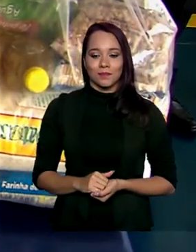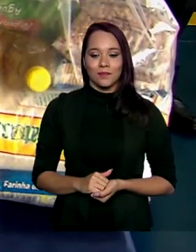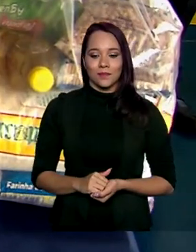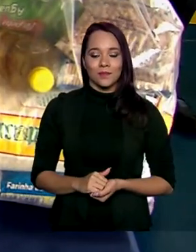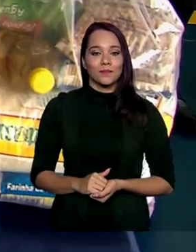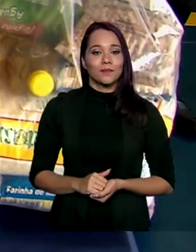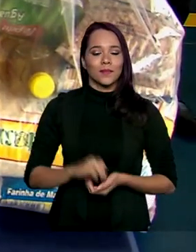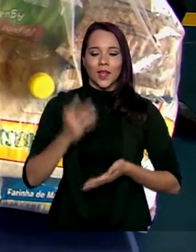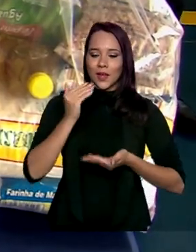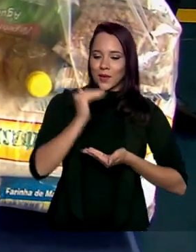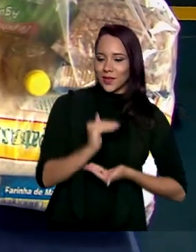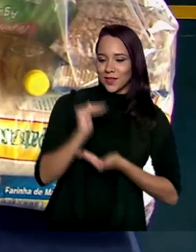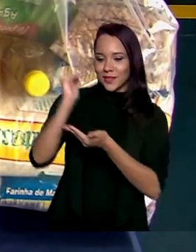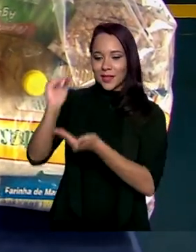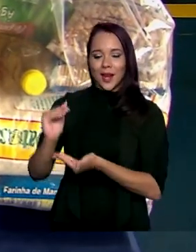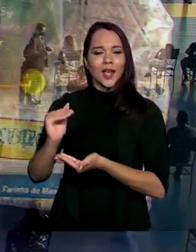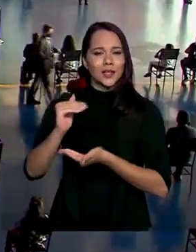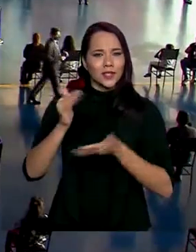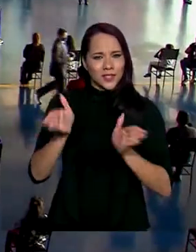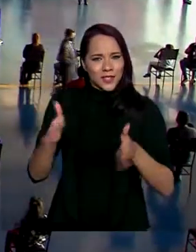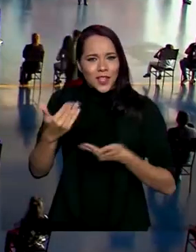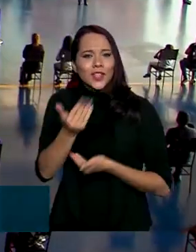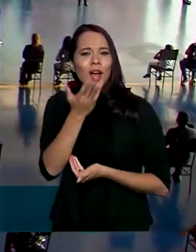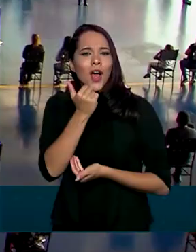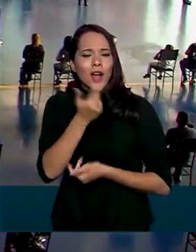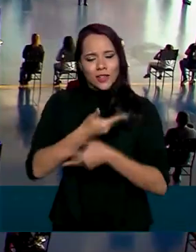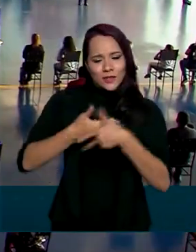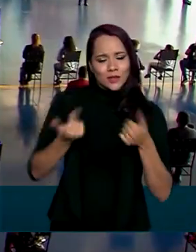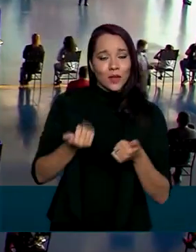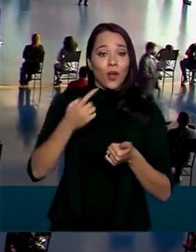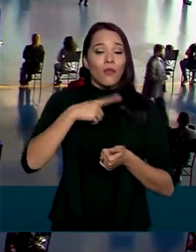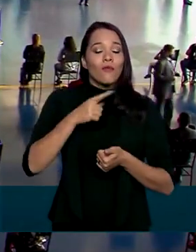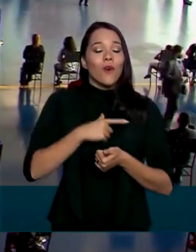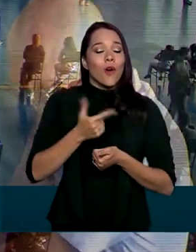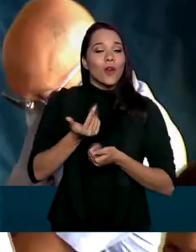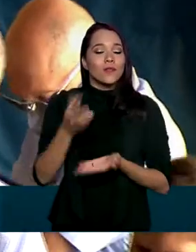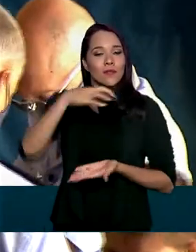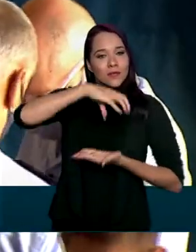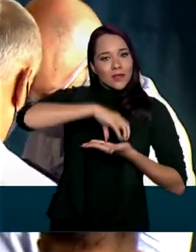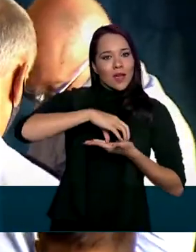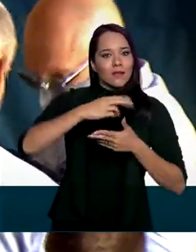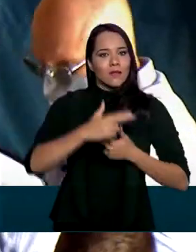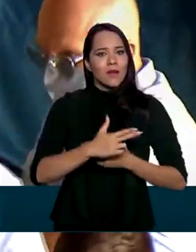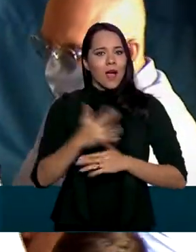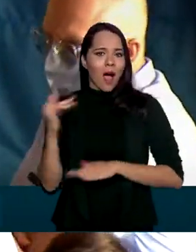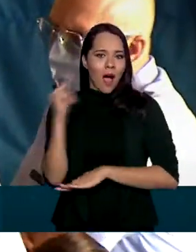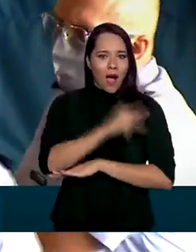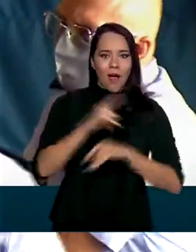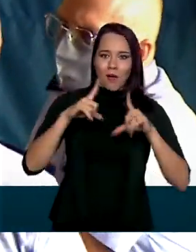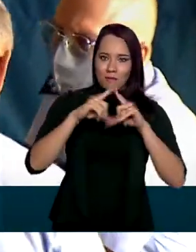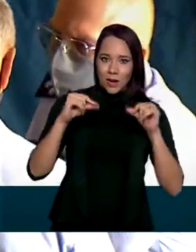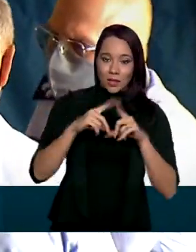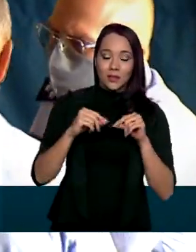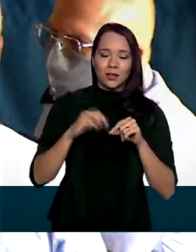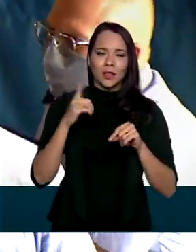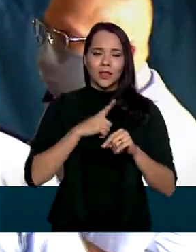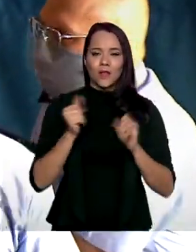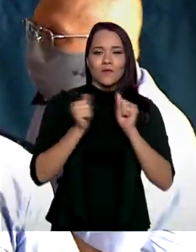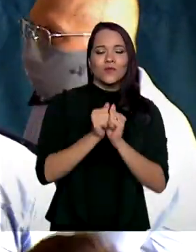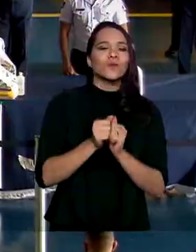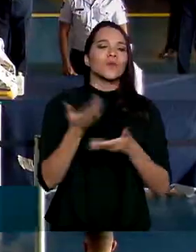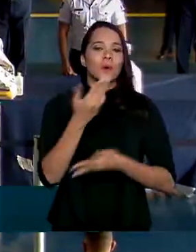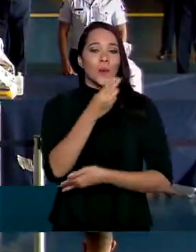A entrega das cestas básicas foi em um hangar na Base Aérea de Brasília que teve a presença dos ministros da Defesa e da